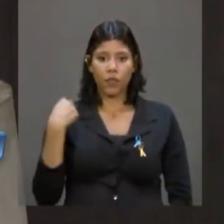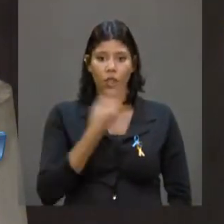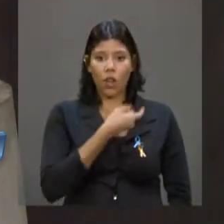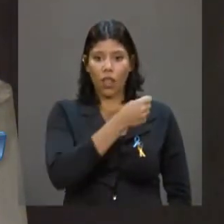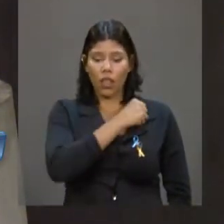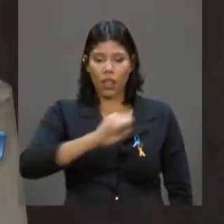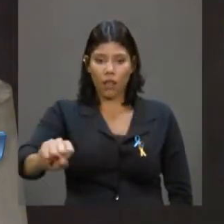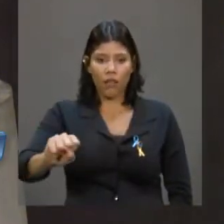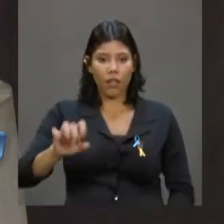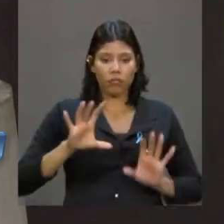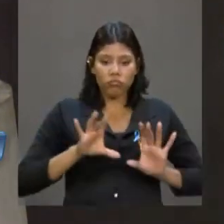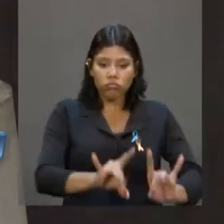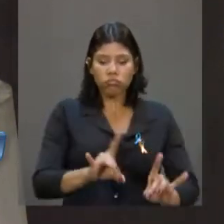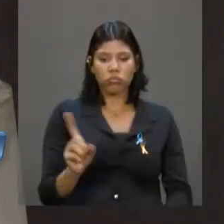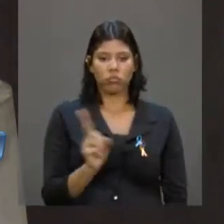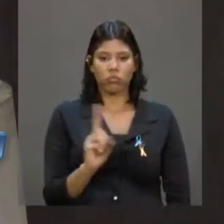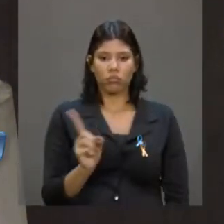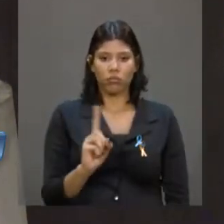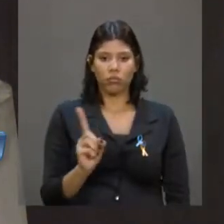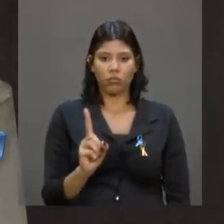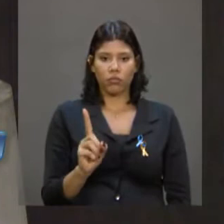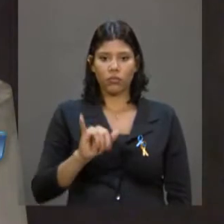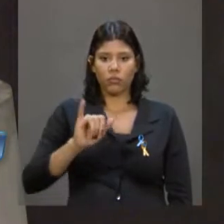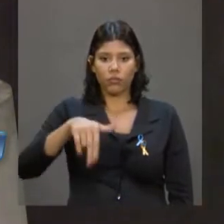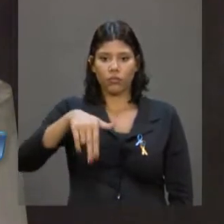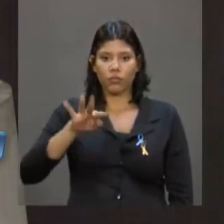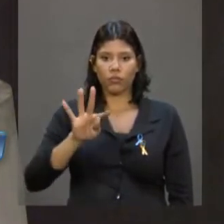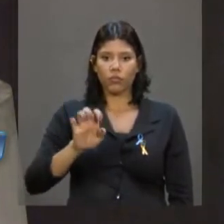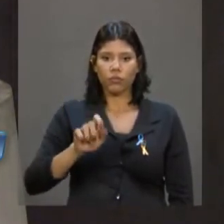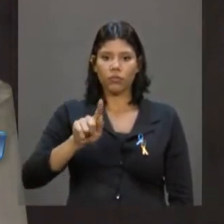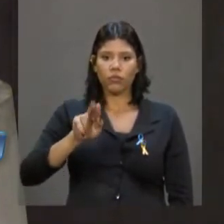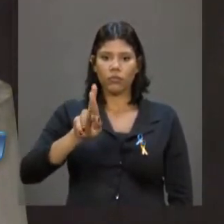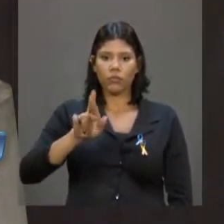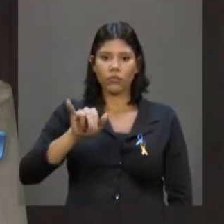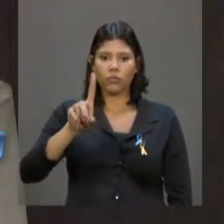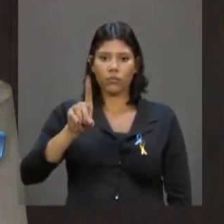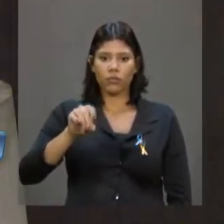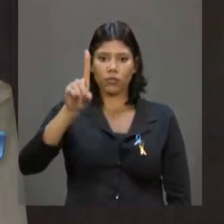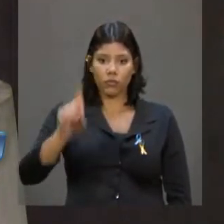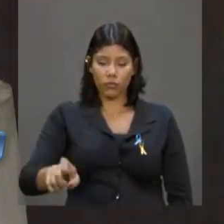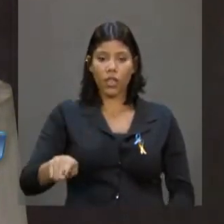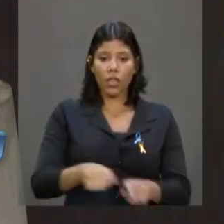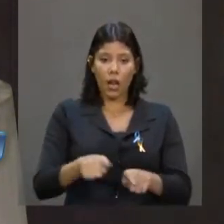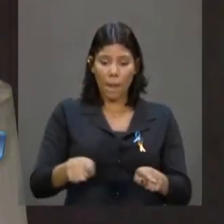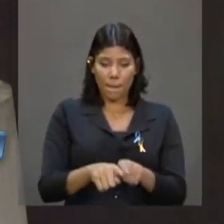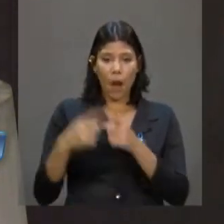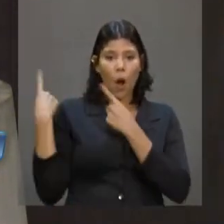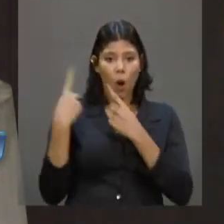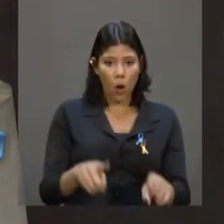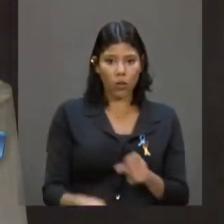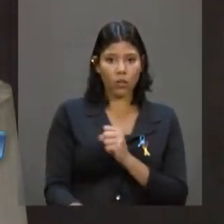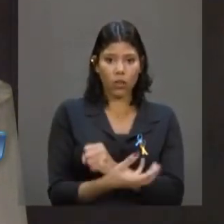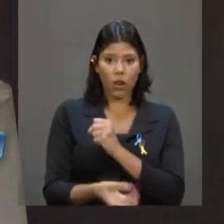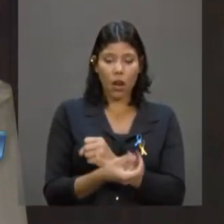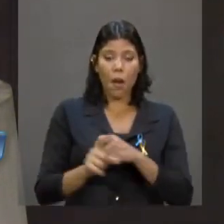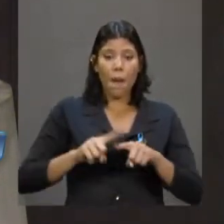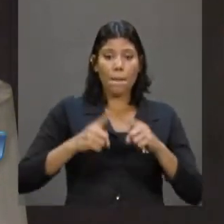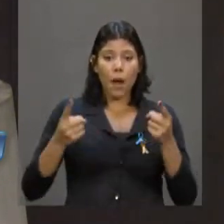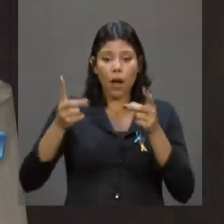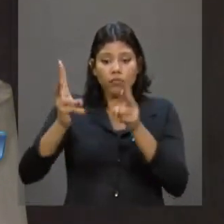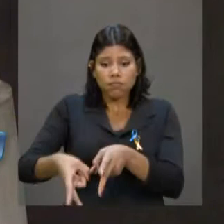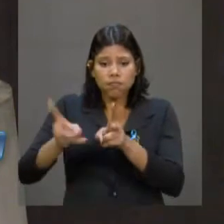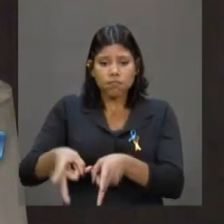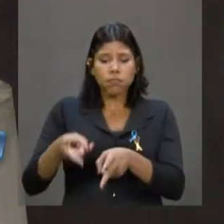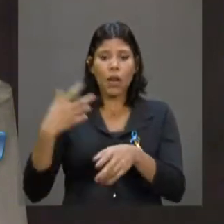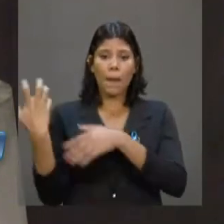integridade. Nós defendemos integridade. Integridade, combate à corrupção, mas a manutenção desse patrimônio. Porque, veja,